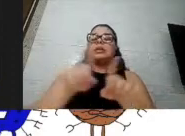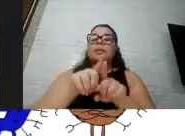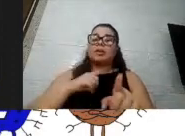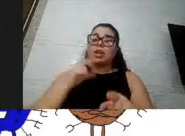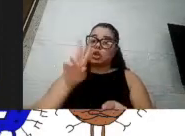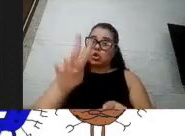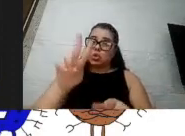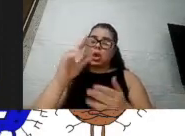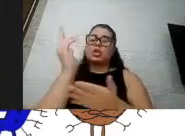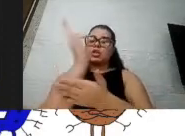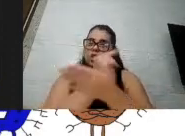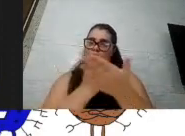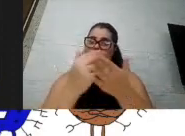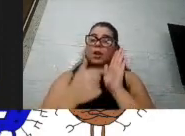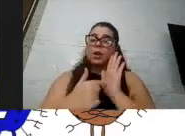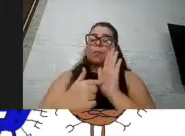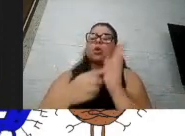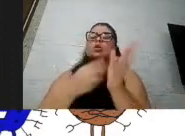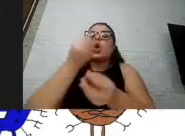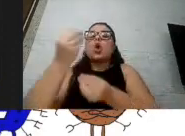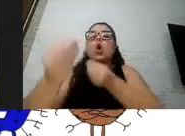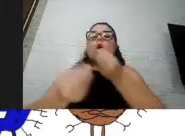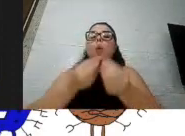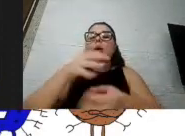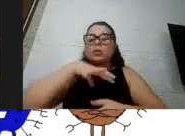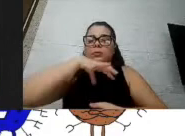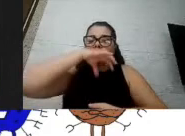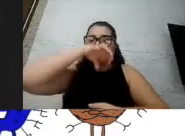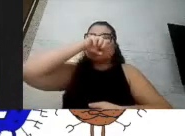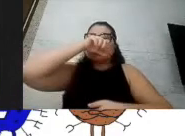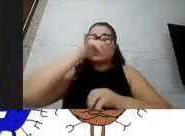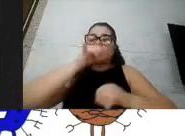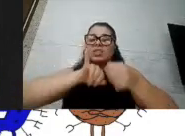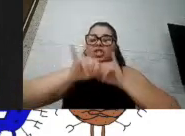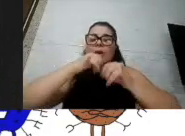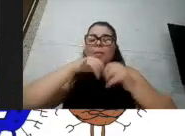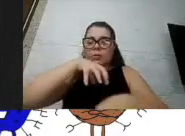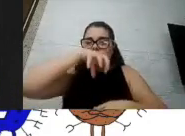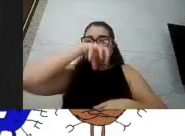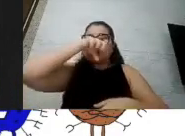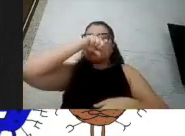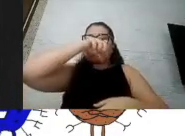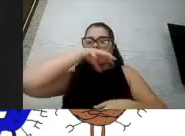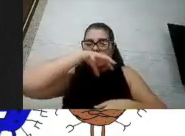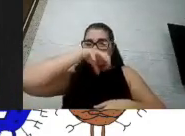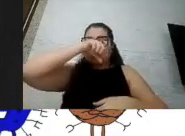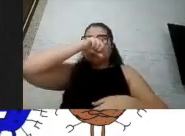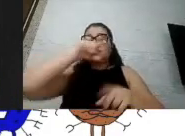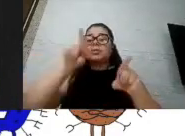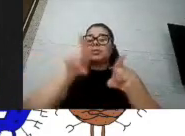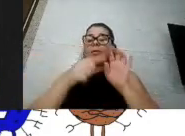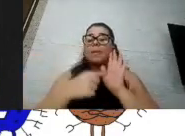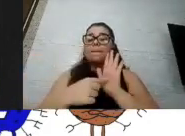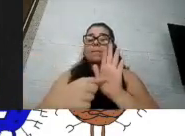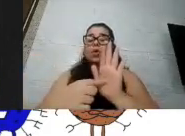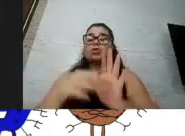mostra o sistema respiratório de um adulto, e o sistema aqui especificamente mostra o timo, que é uma, é